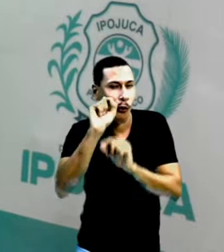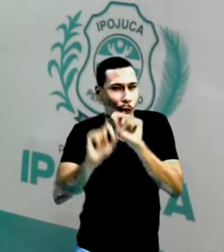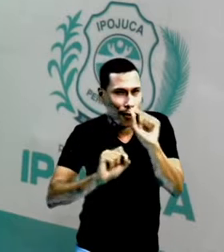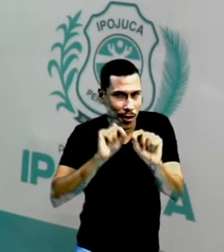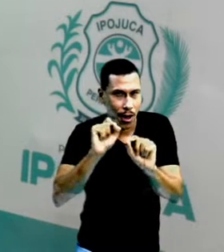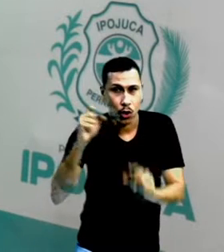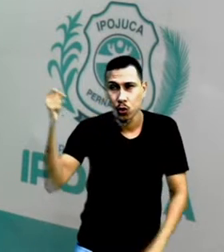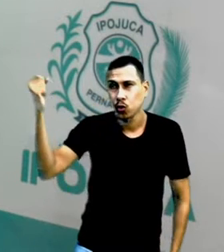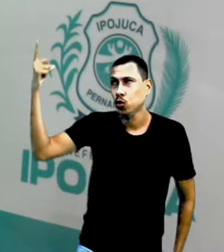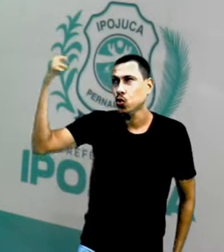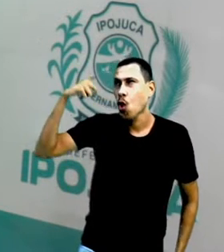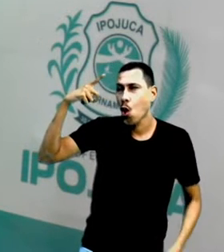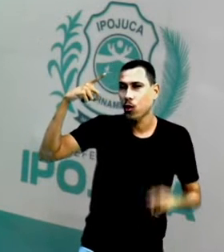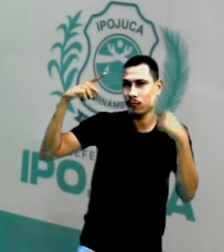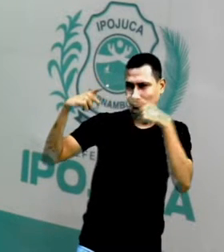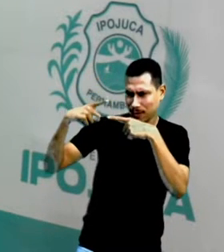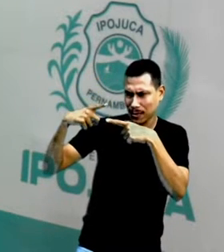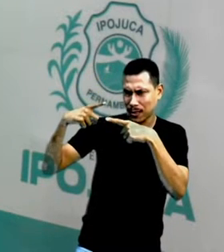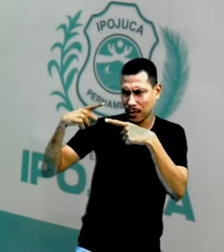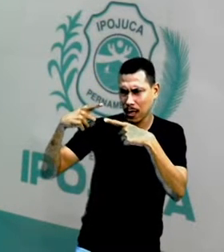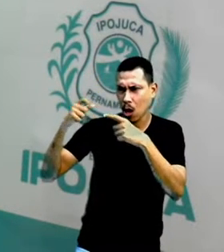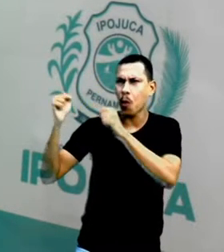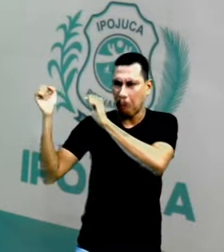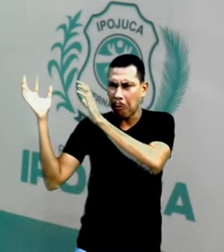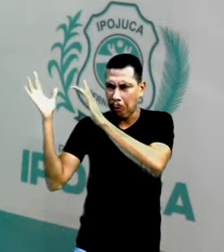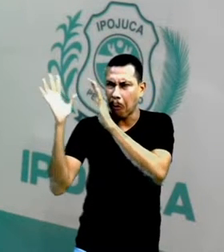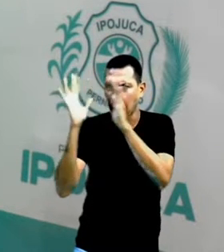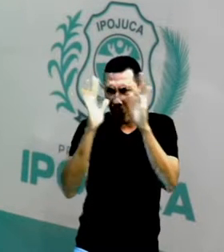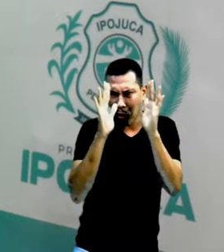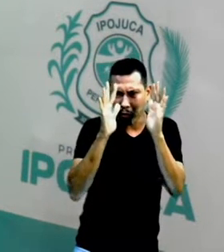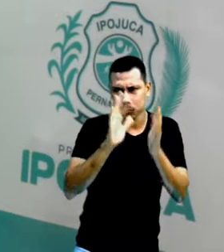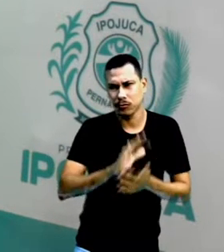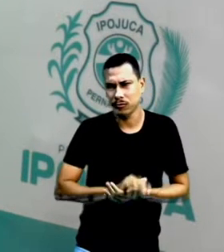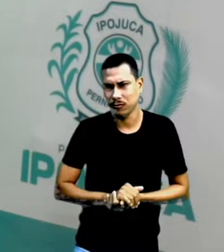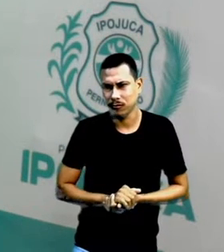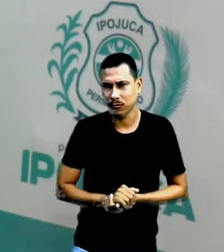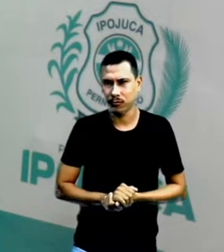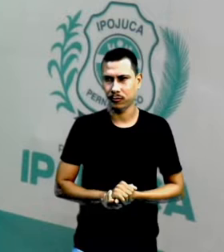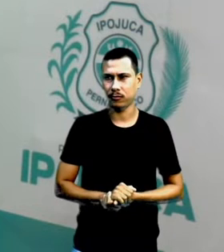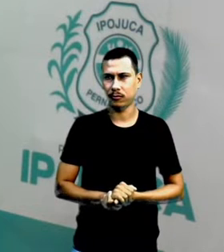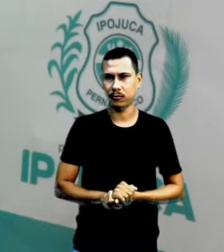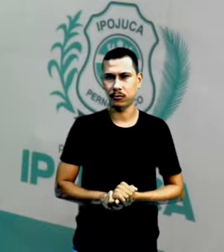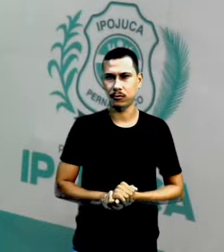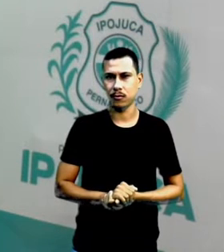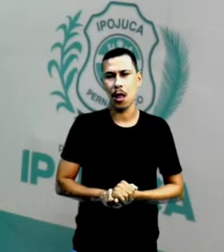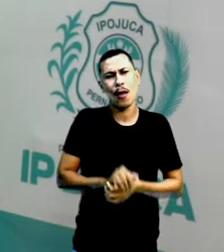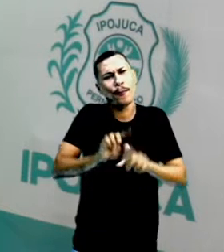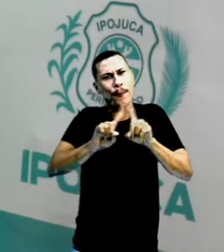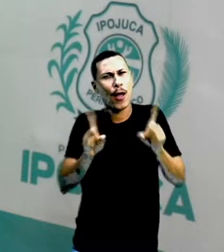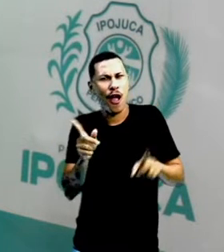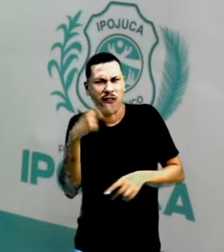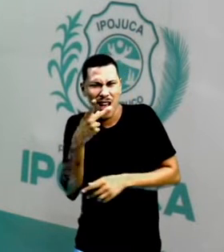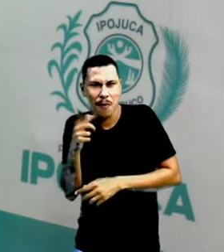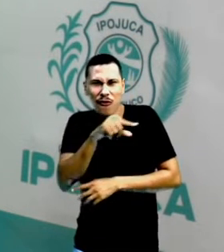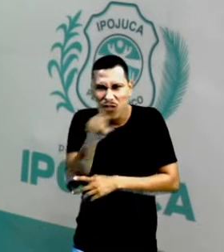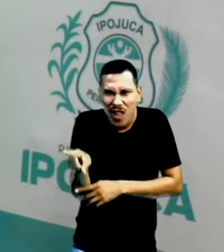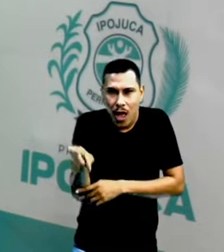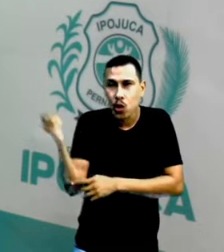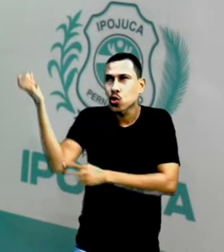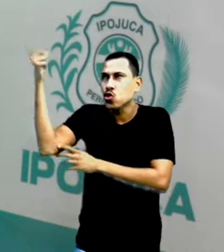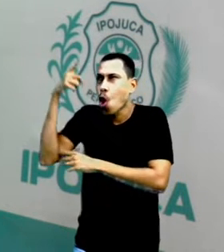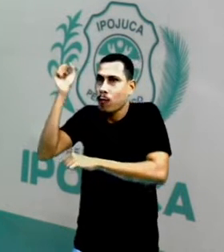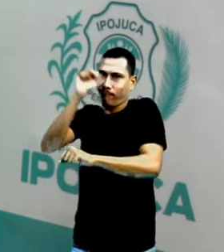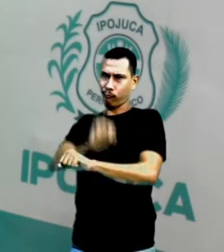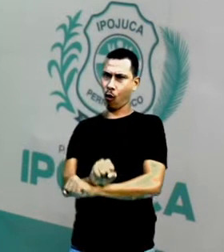o sol, ele realmente sai do lugar? E se tia Natália disser que não, o